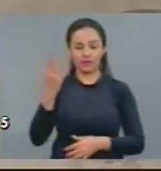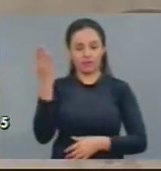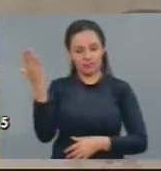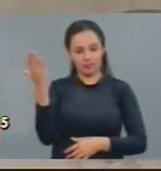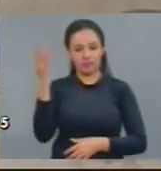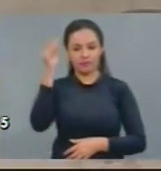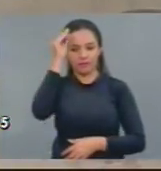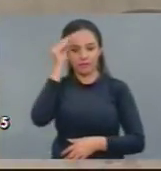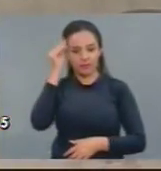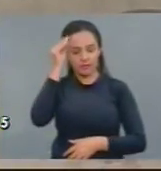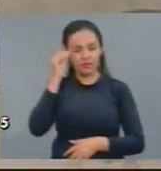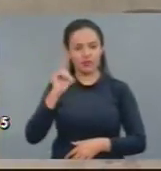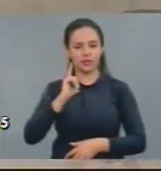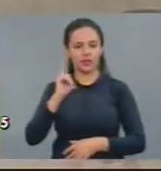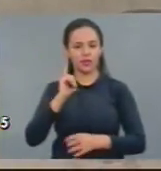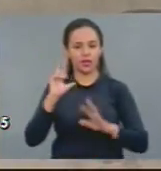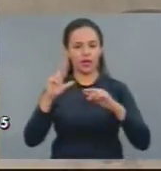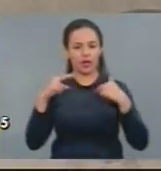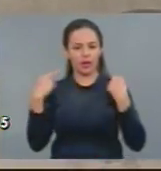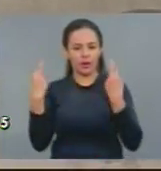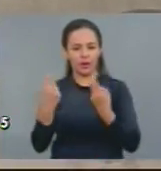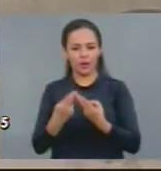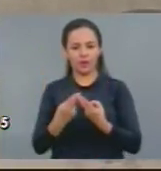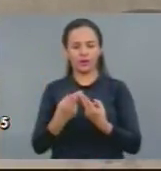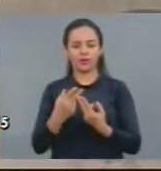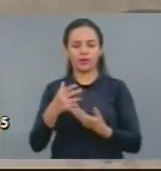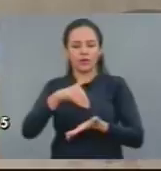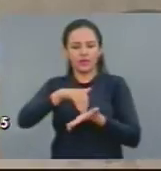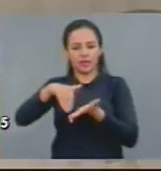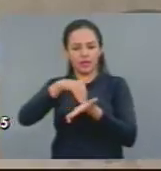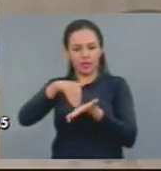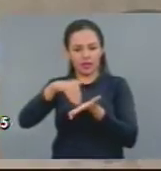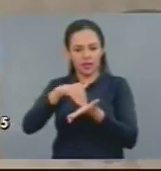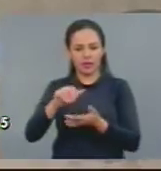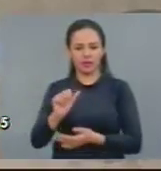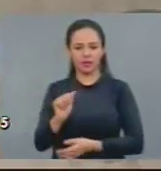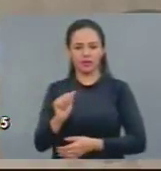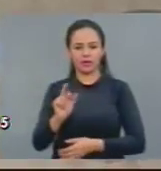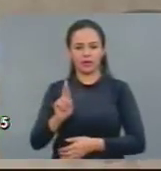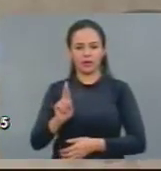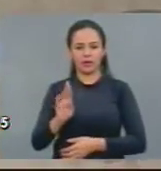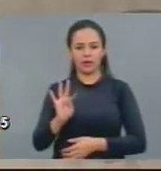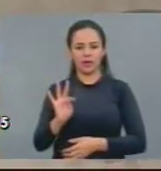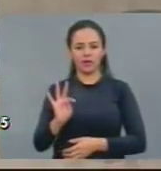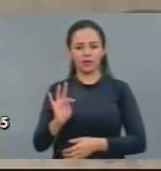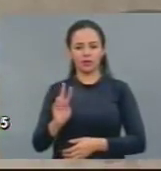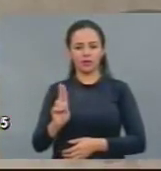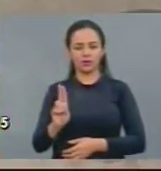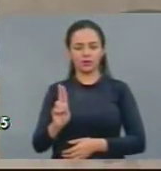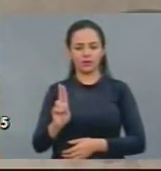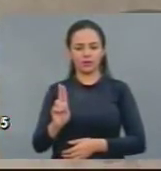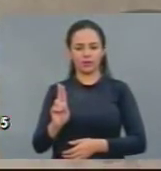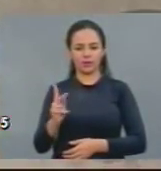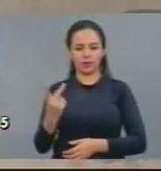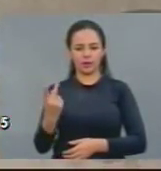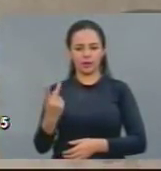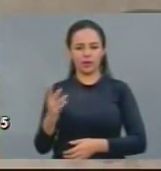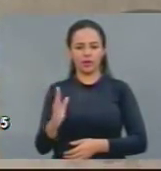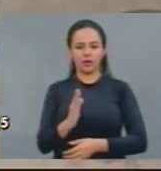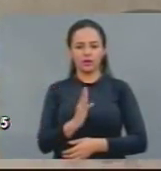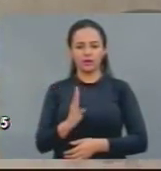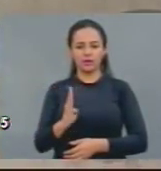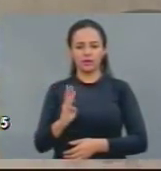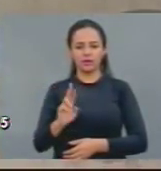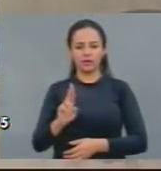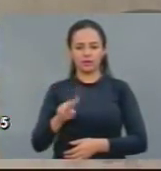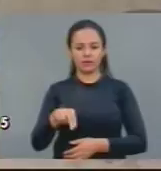na reunião que aconteceu, junto com o secretário Arthur Bruno, e mais o secretário de Recursos Hídricos,